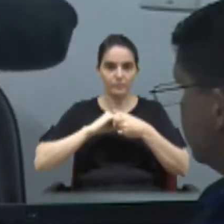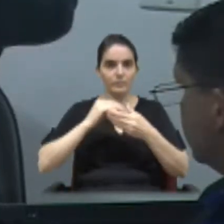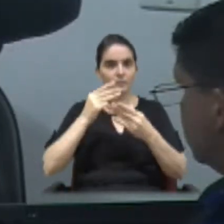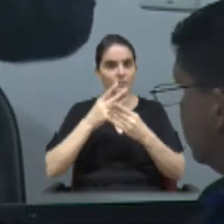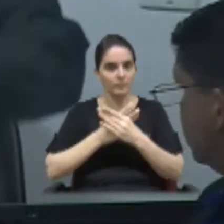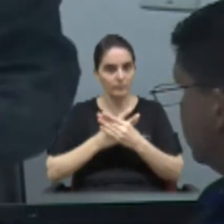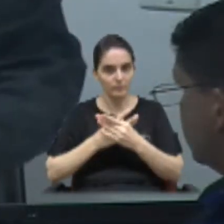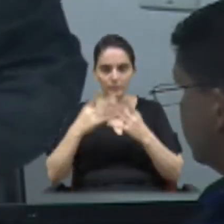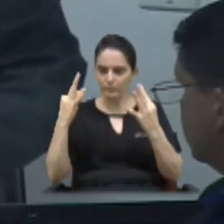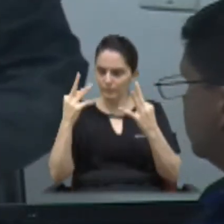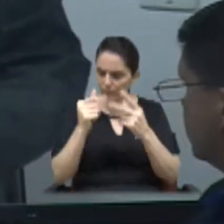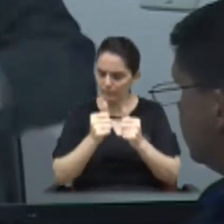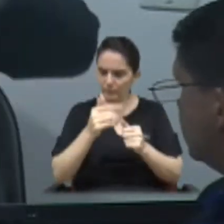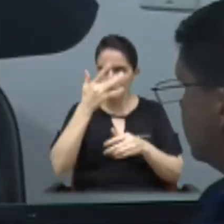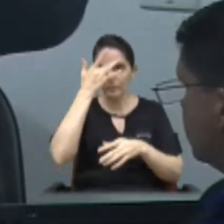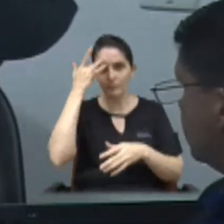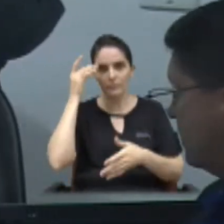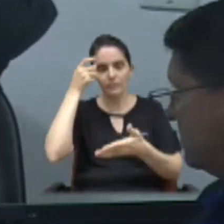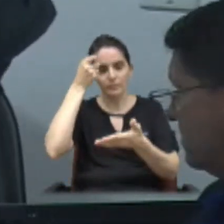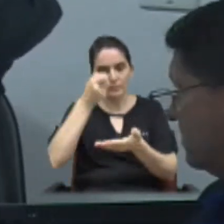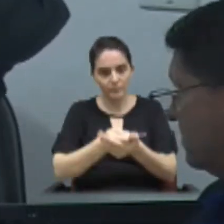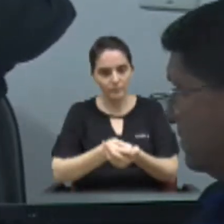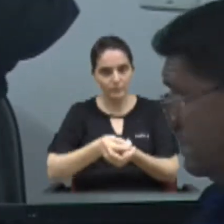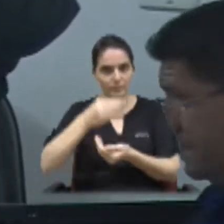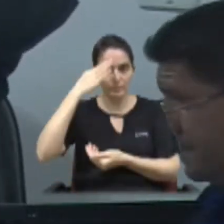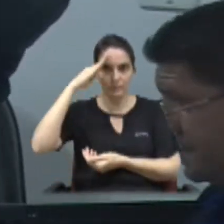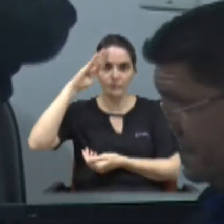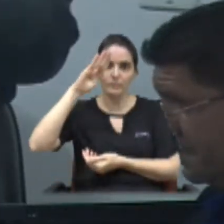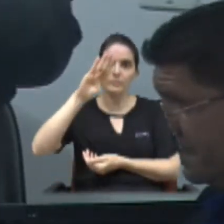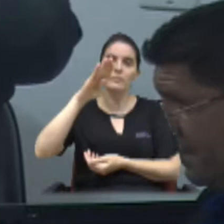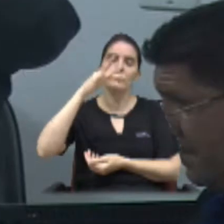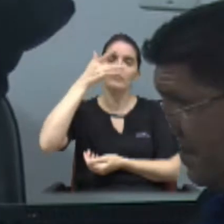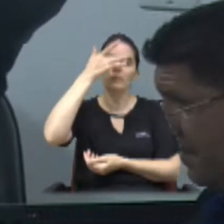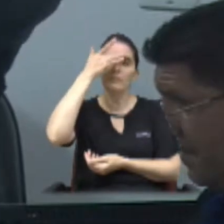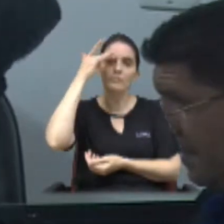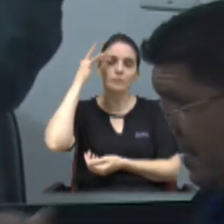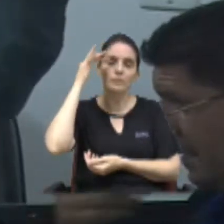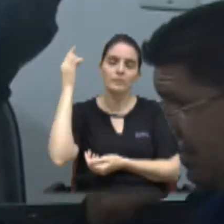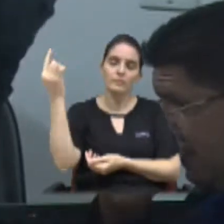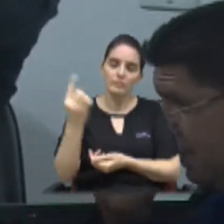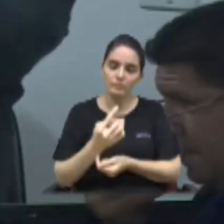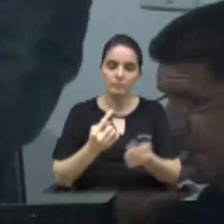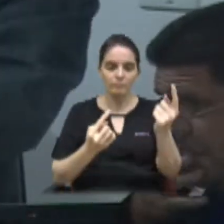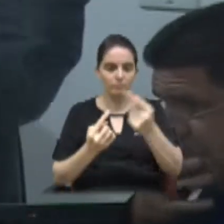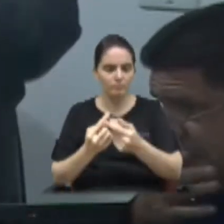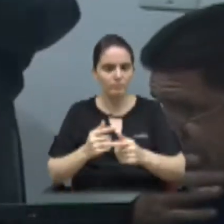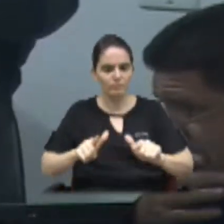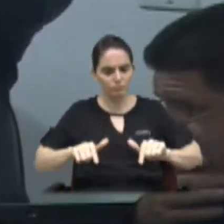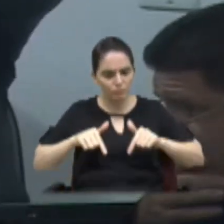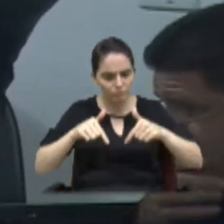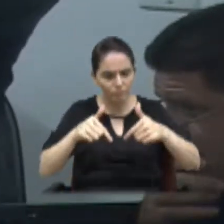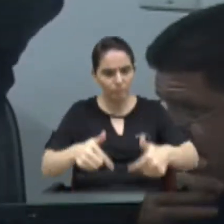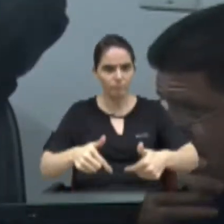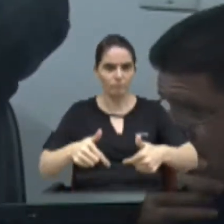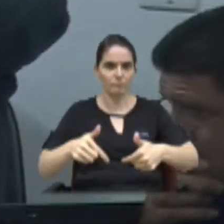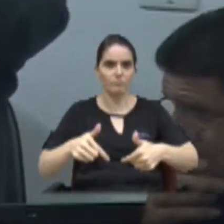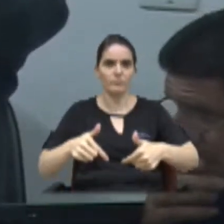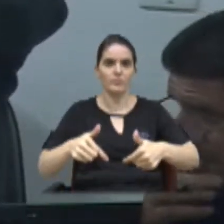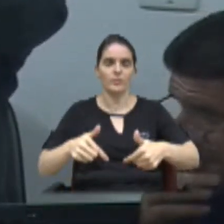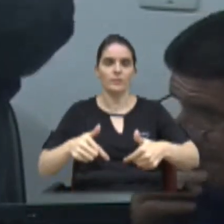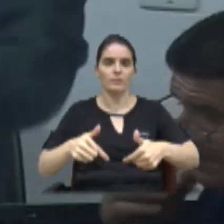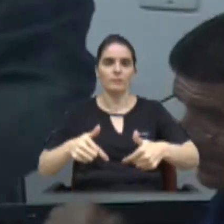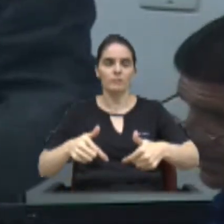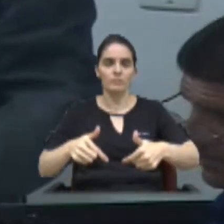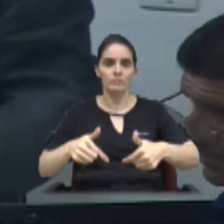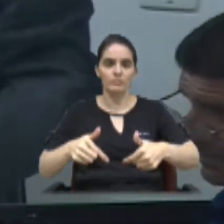que cobraram, principalmente aquelas pessoas que vieram, que brigaram, que lutaram e que fizeram